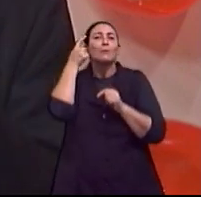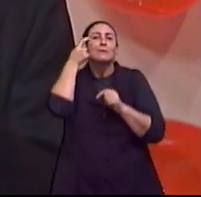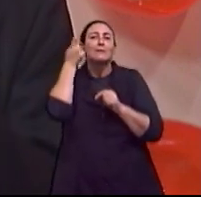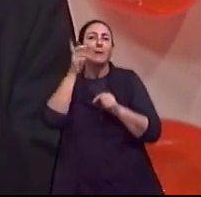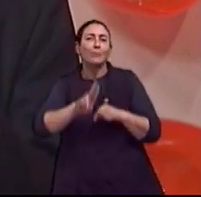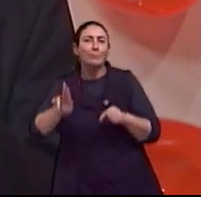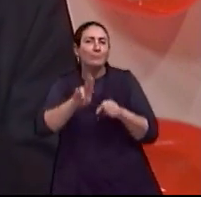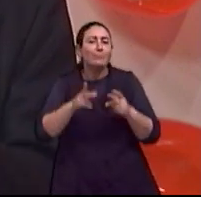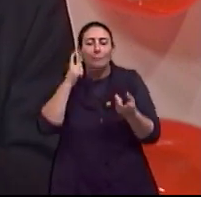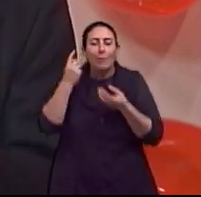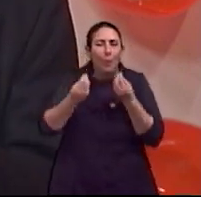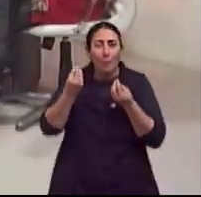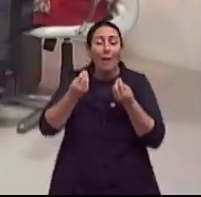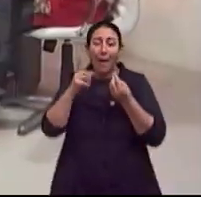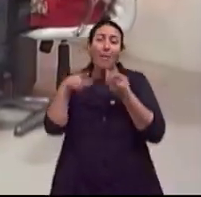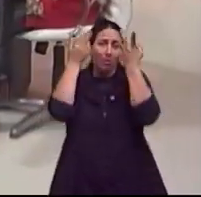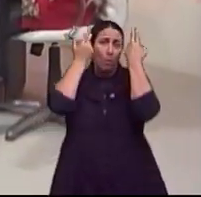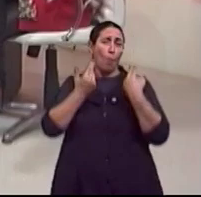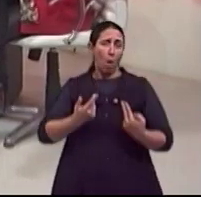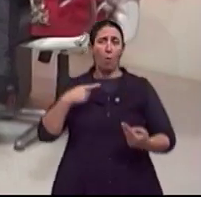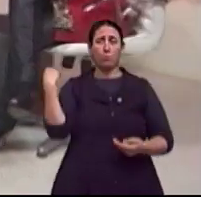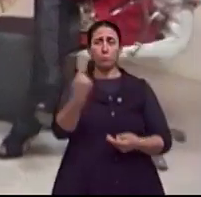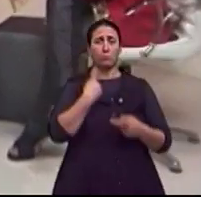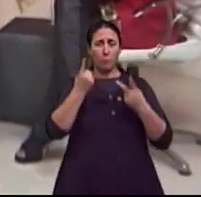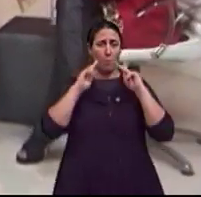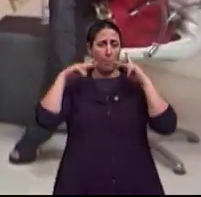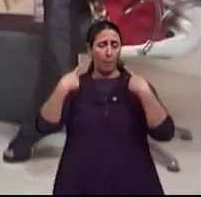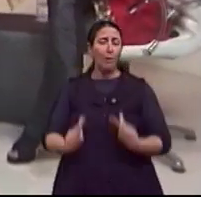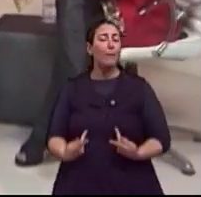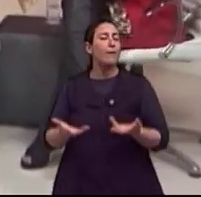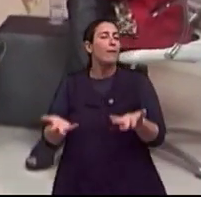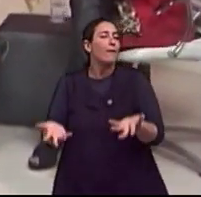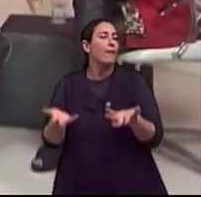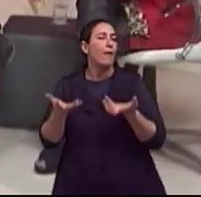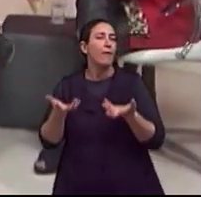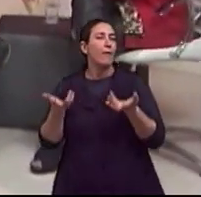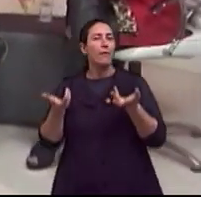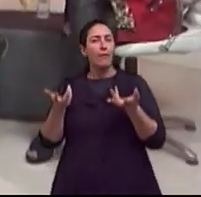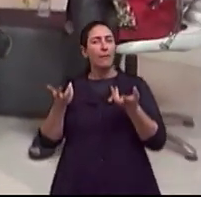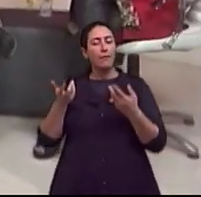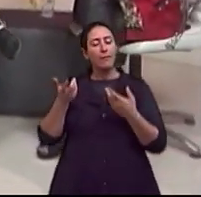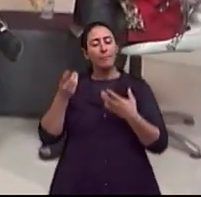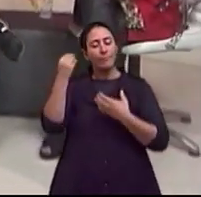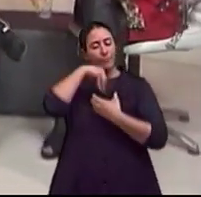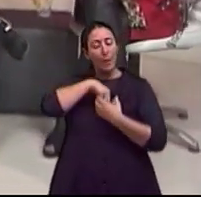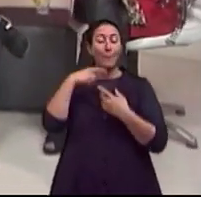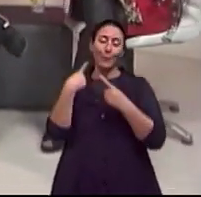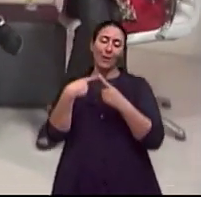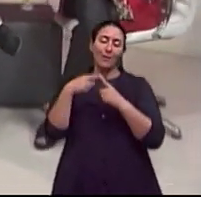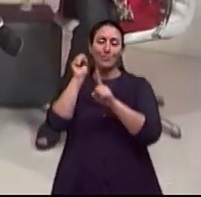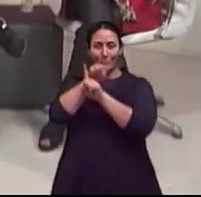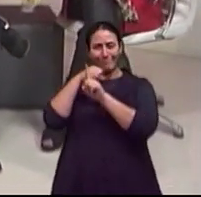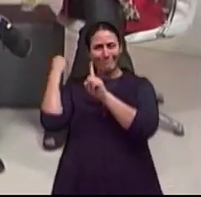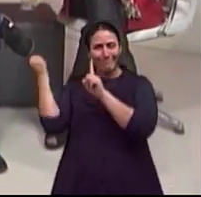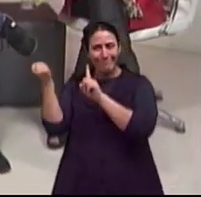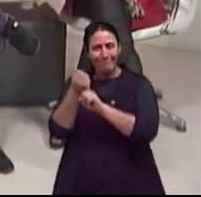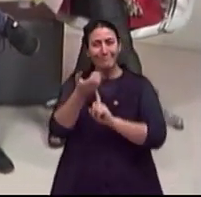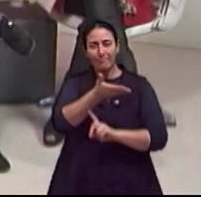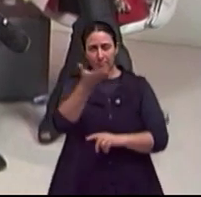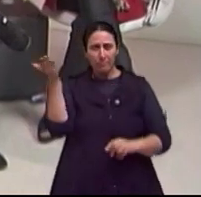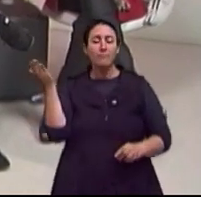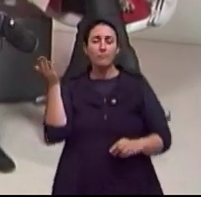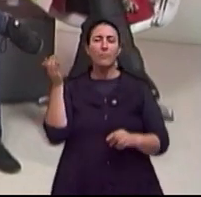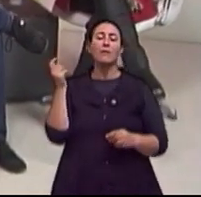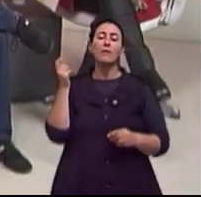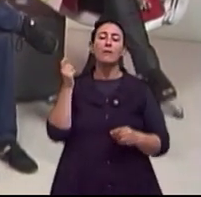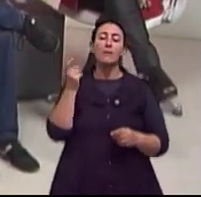entre aspas, natural do ser humano, que é tipo de um relógio social, que tem horas que são